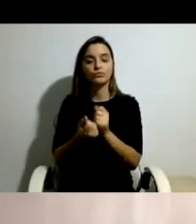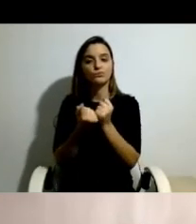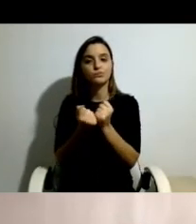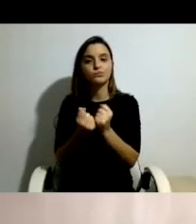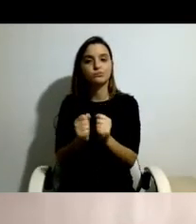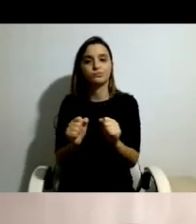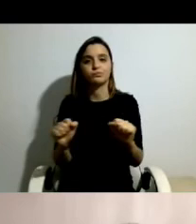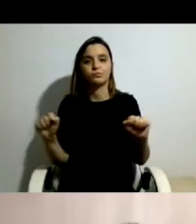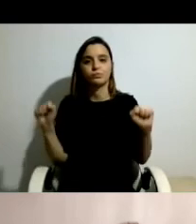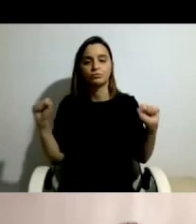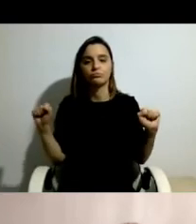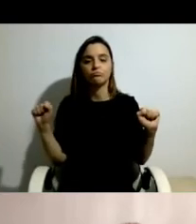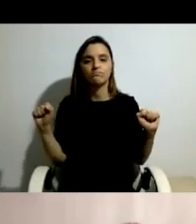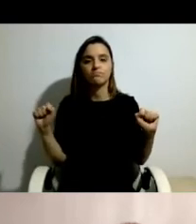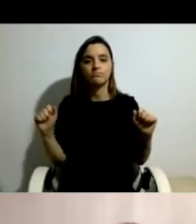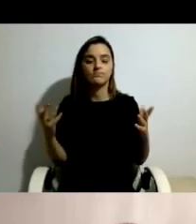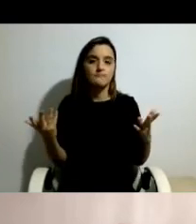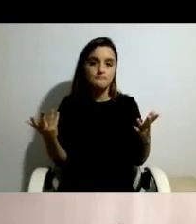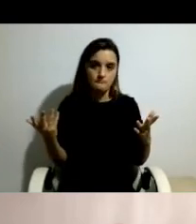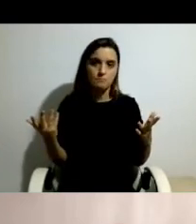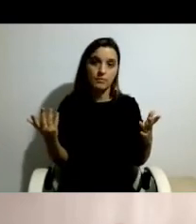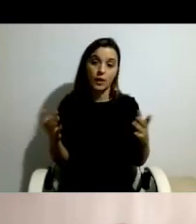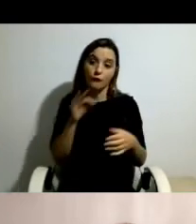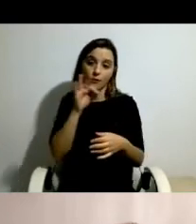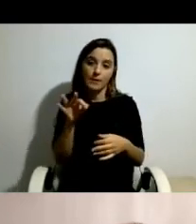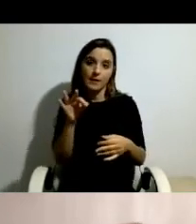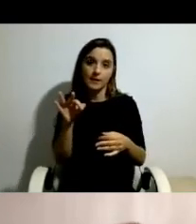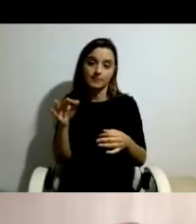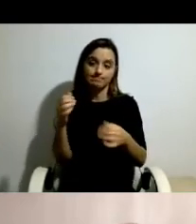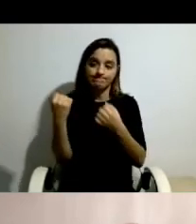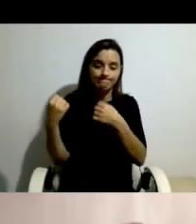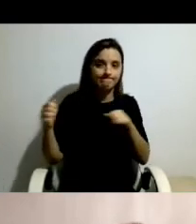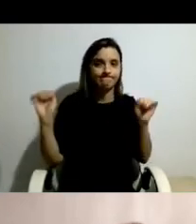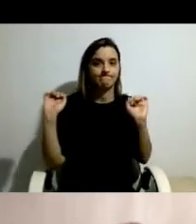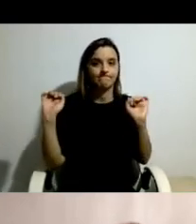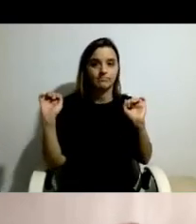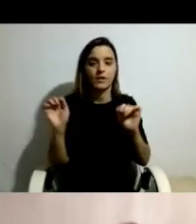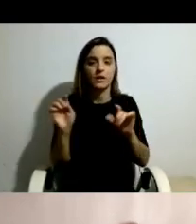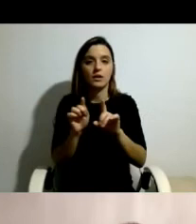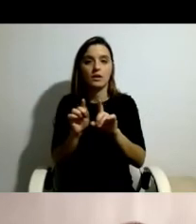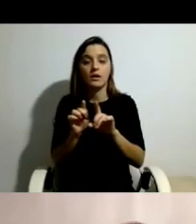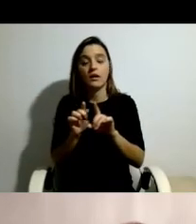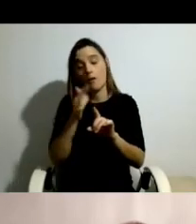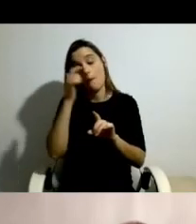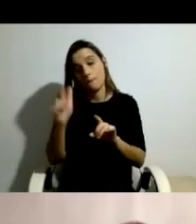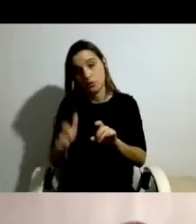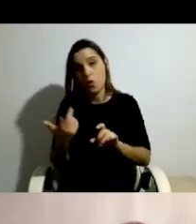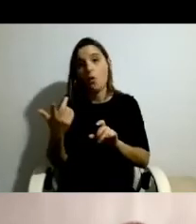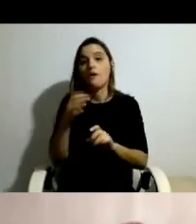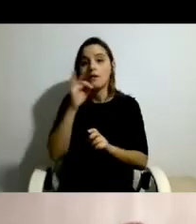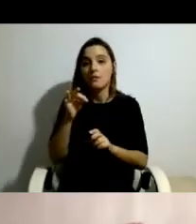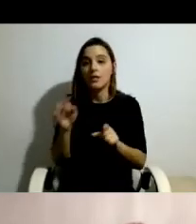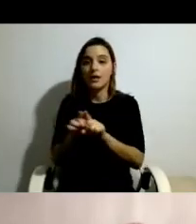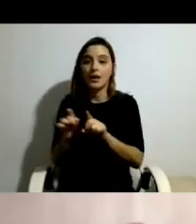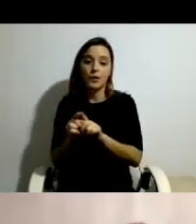suas famílias, face ao elemento da família que era o seu prestador de